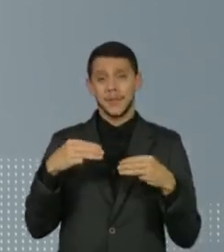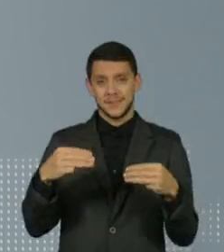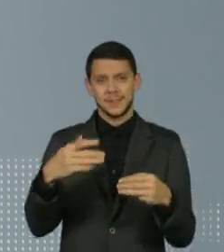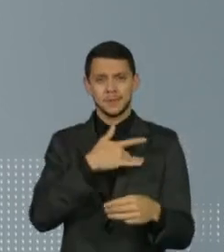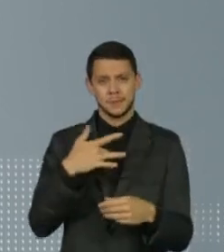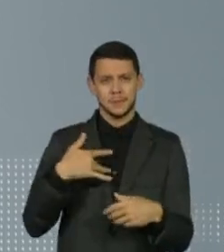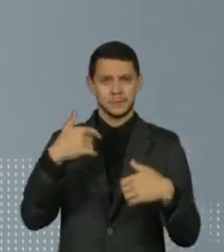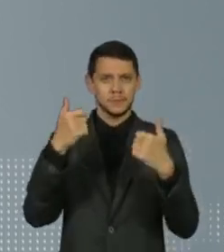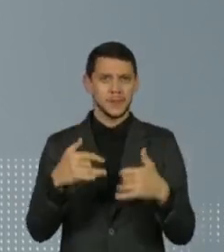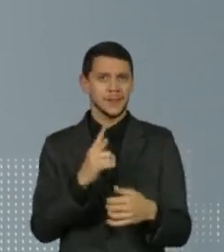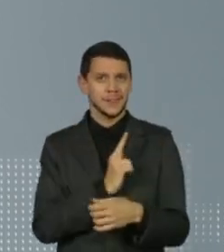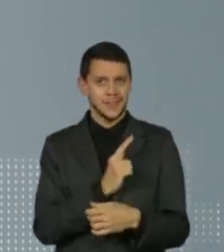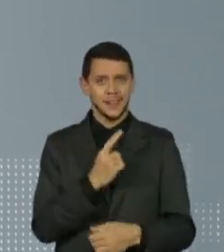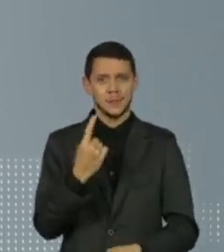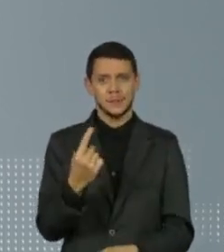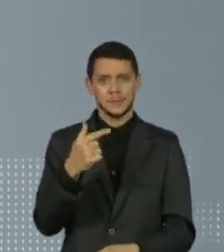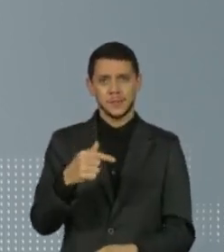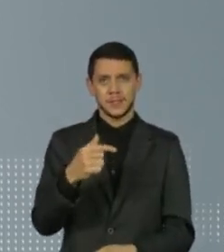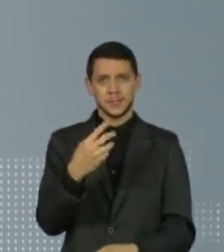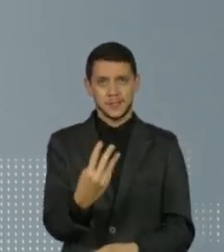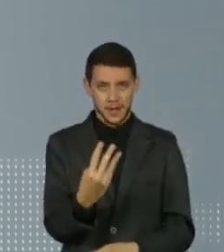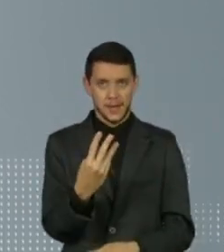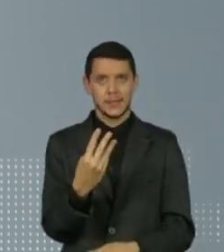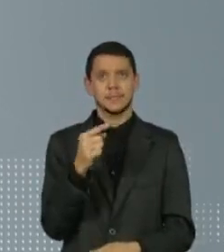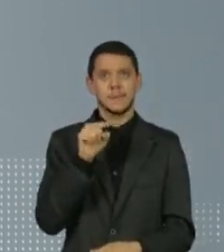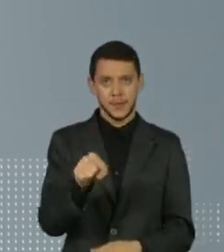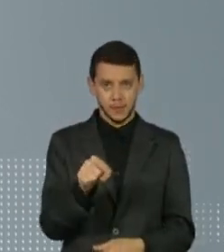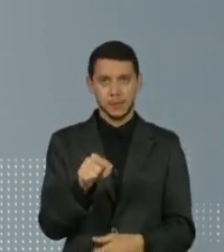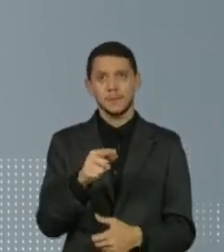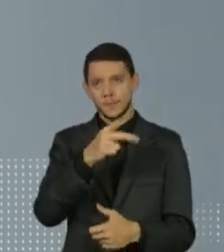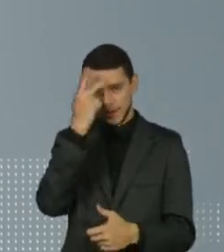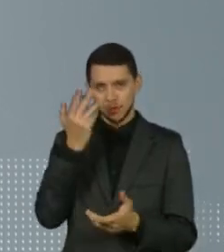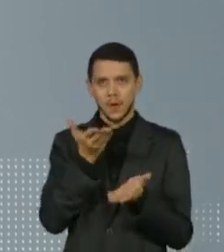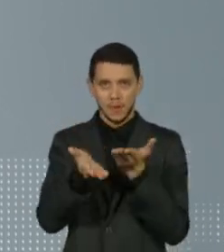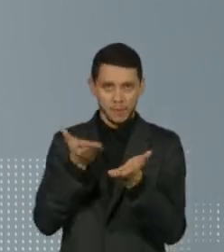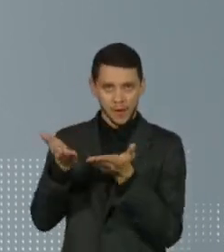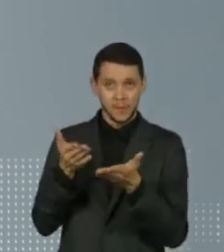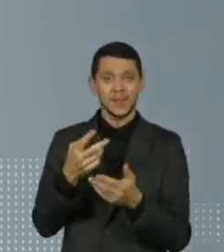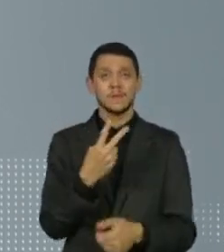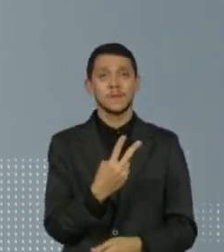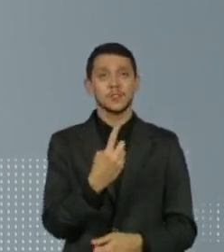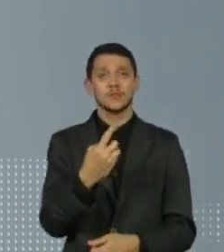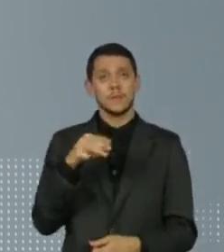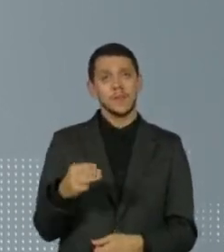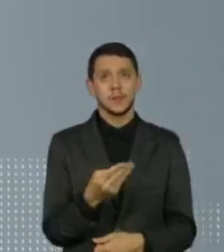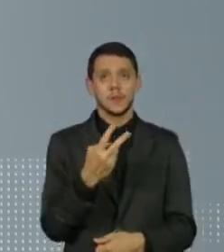173 mil pacientes em acompanhamento e cerca de 21 milhões e 300 mil recuperados.